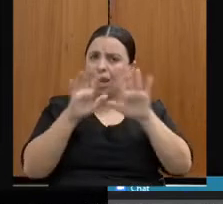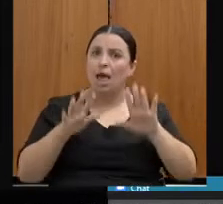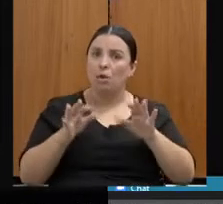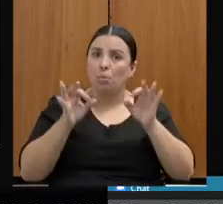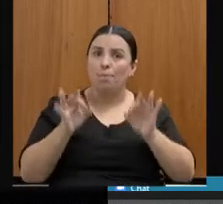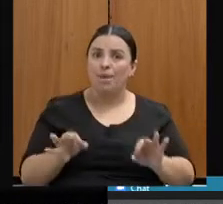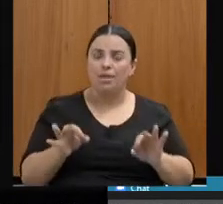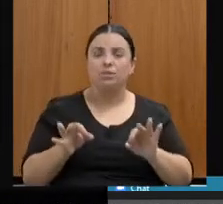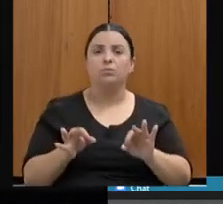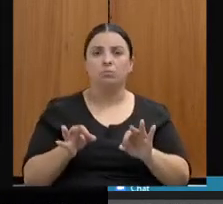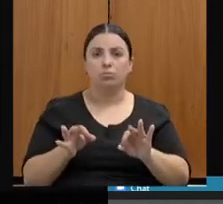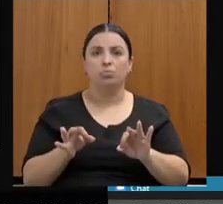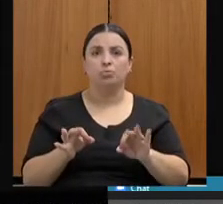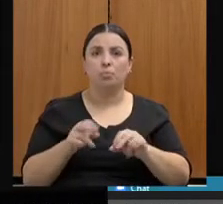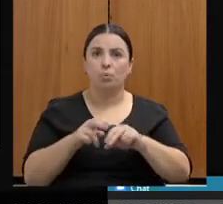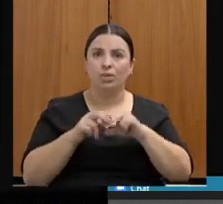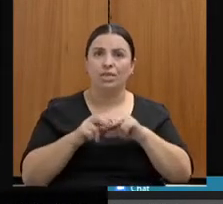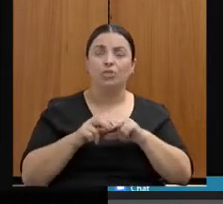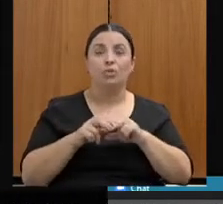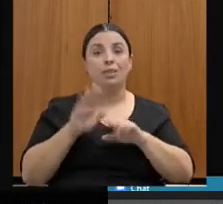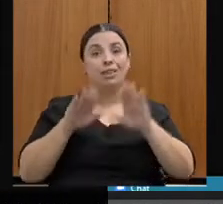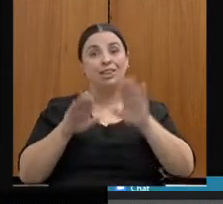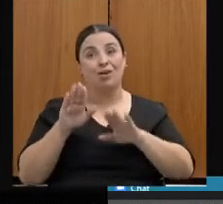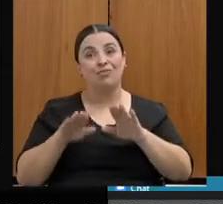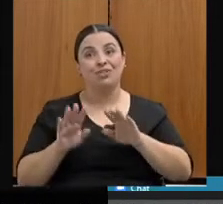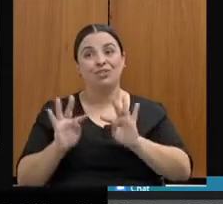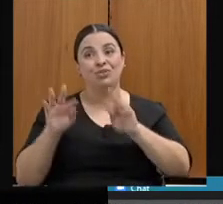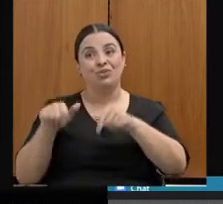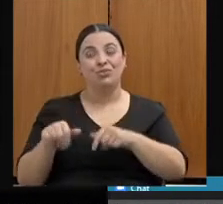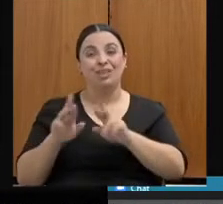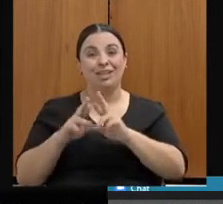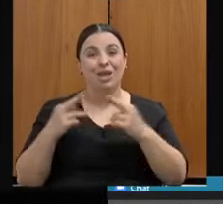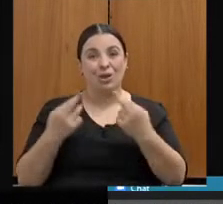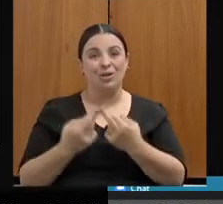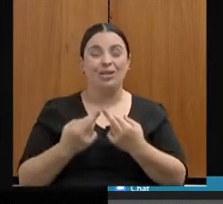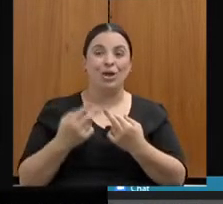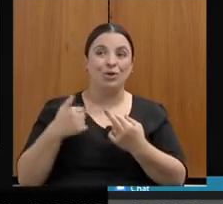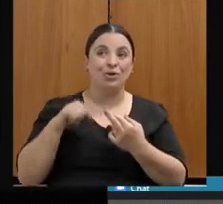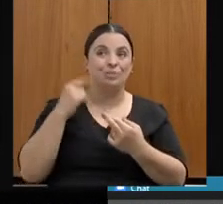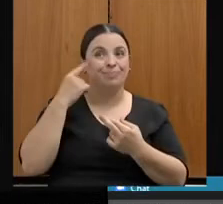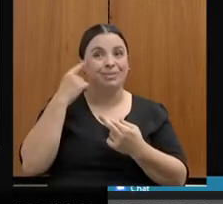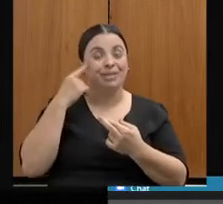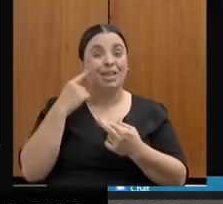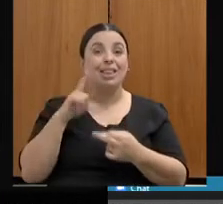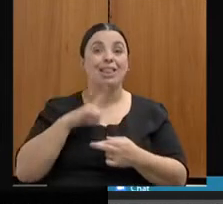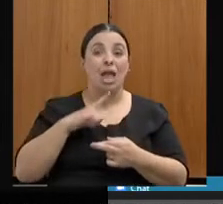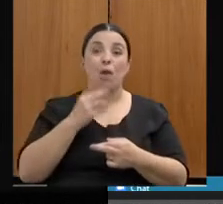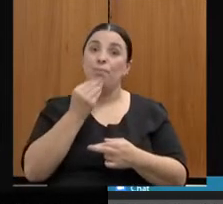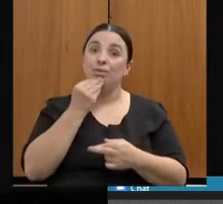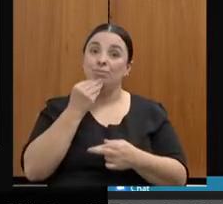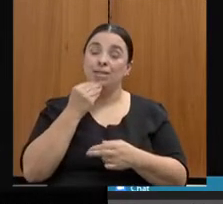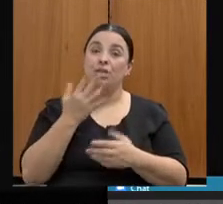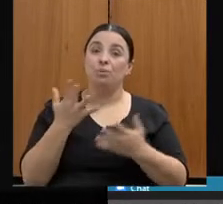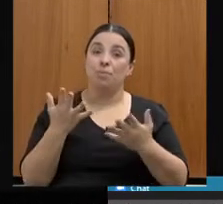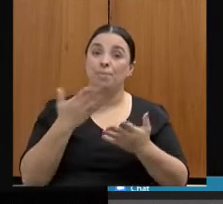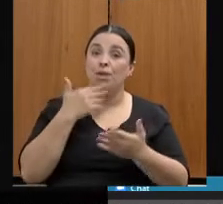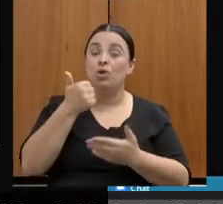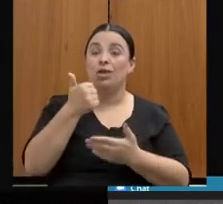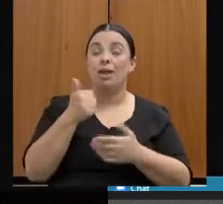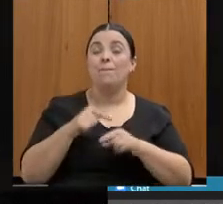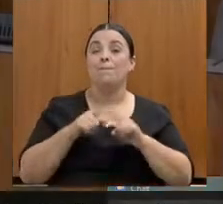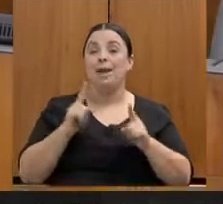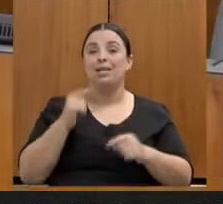gente possa até chegar no final aqui da nossa reunião entendendo que há muita oportunidade para melhoria, mas muito se avançou,